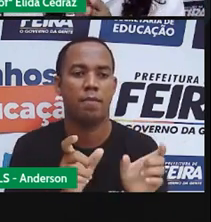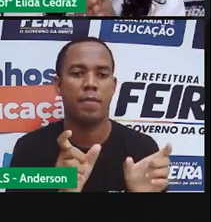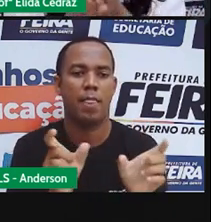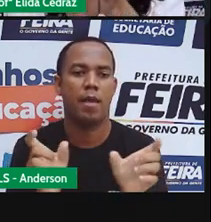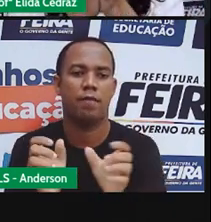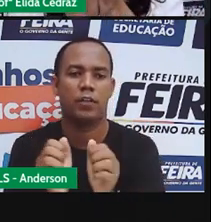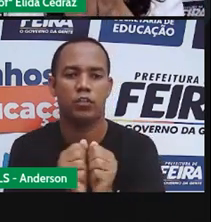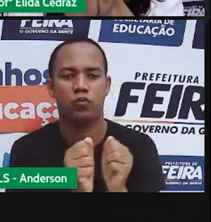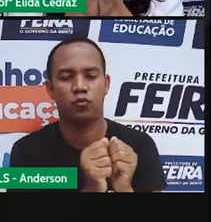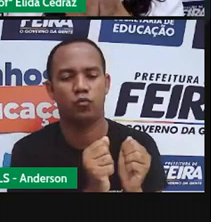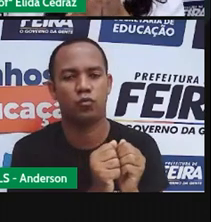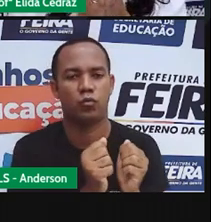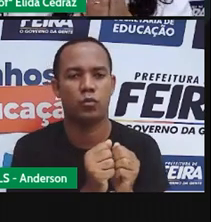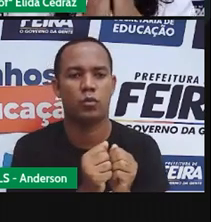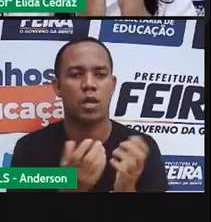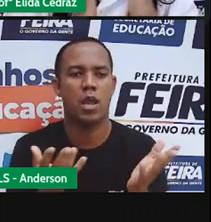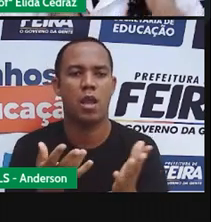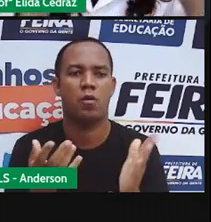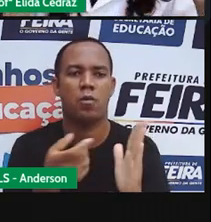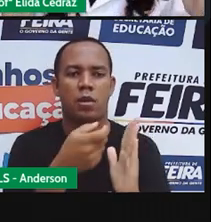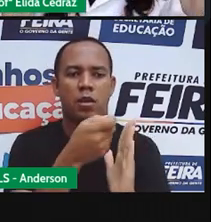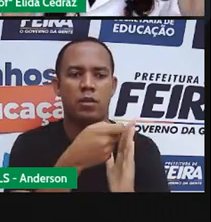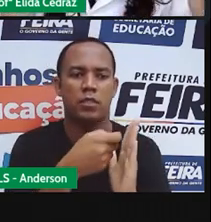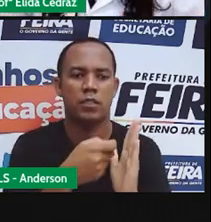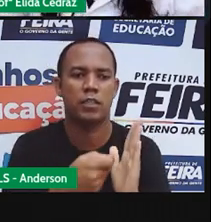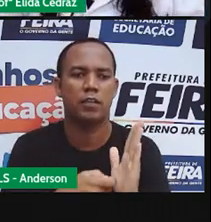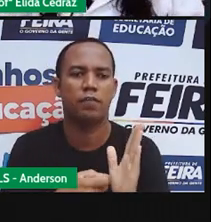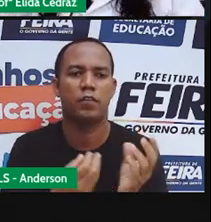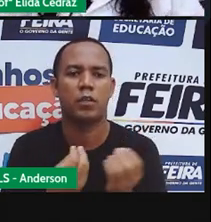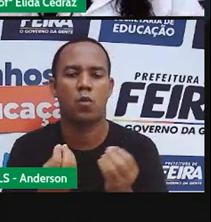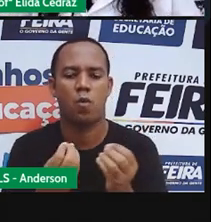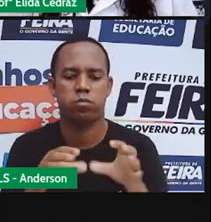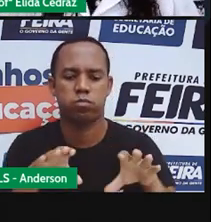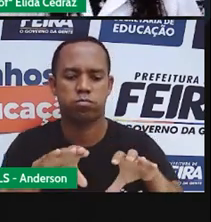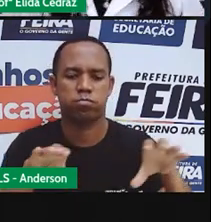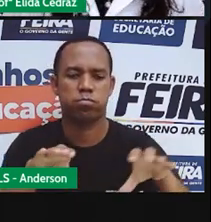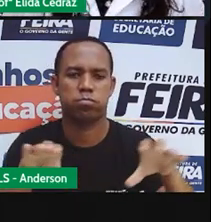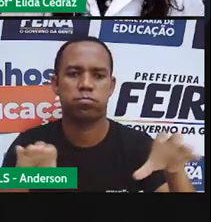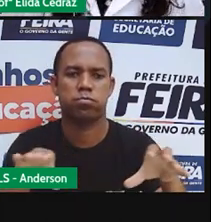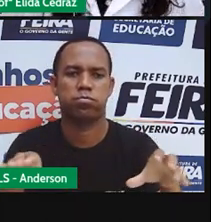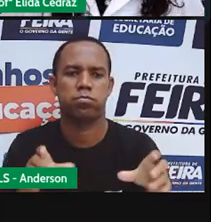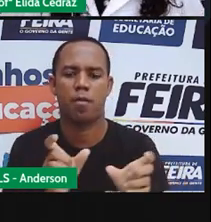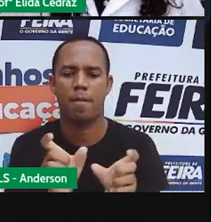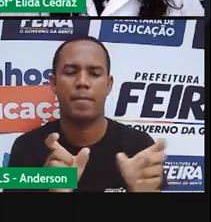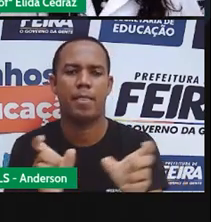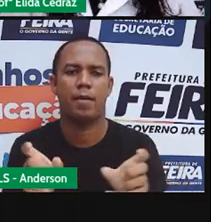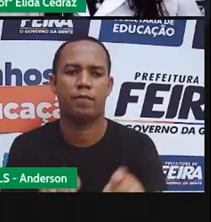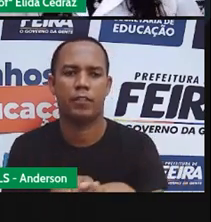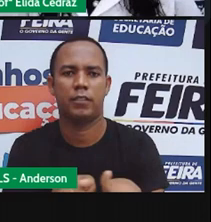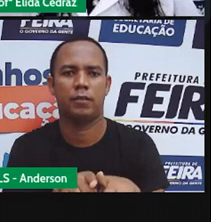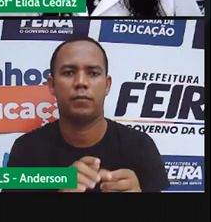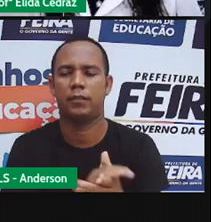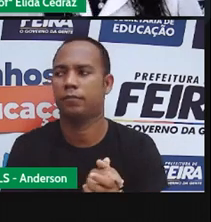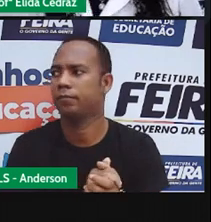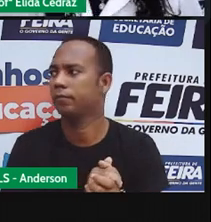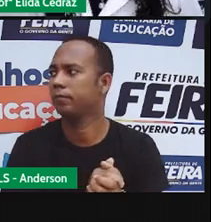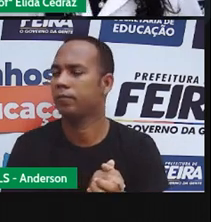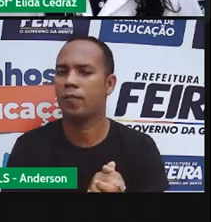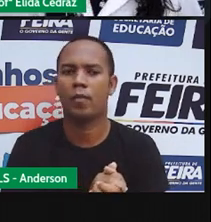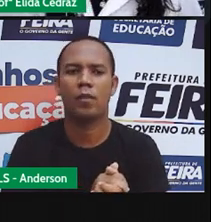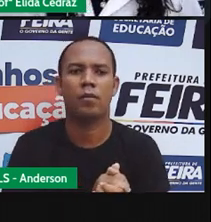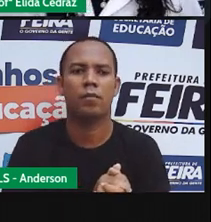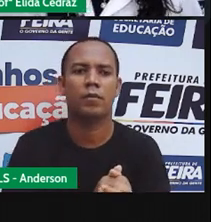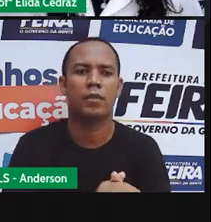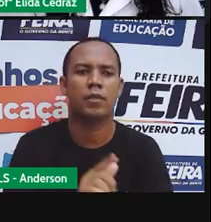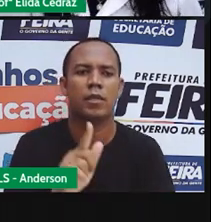imagens e agora nós vamos espacar, colocar um espaço entre as palavras. Guilherme